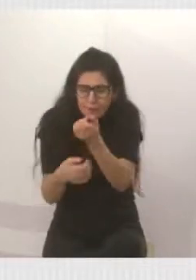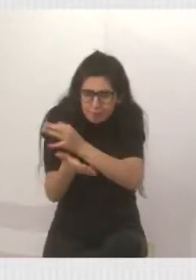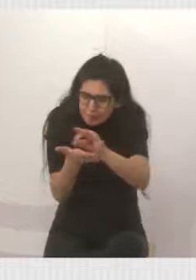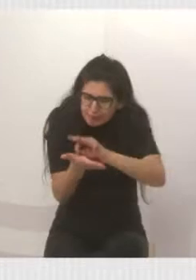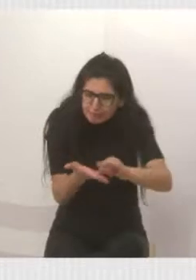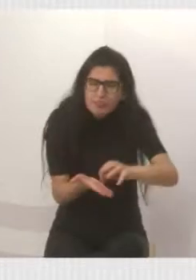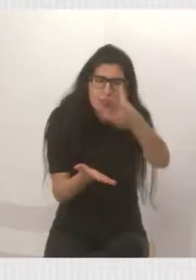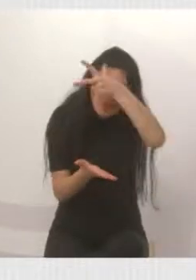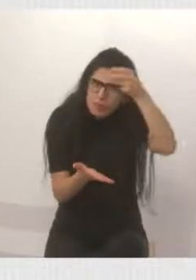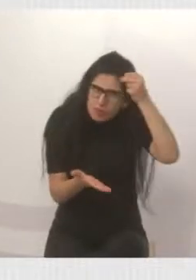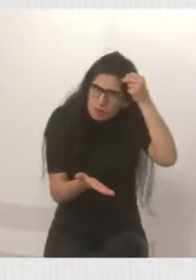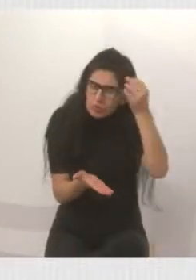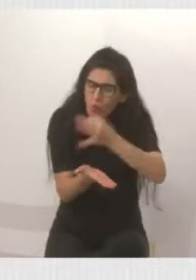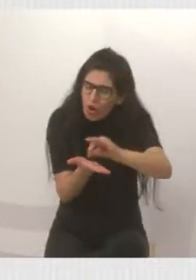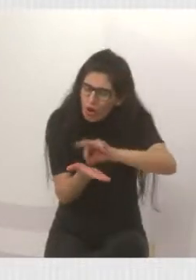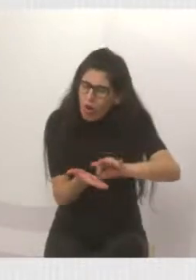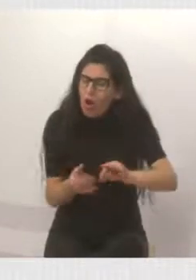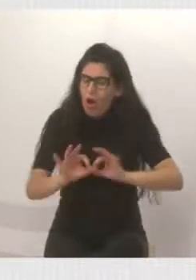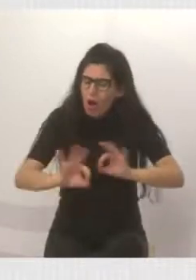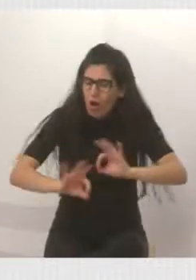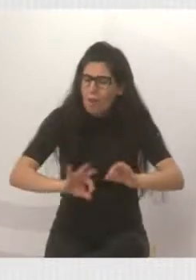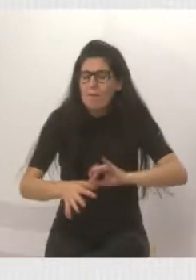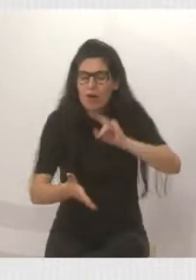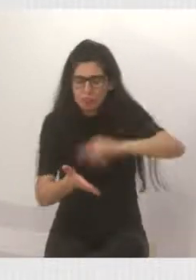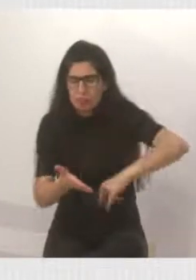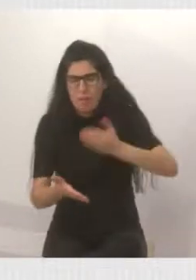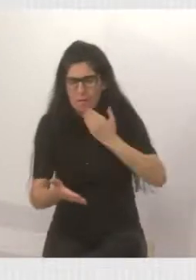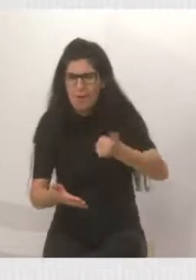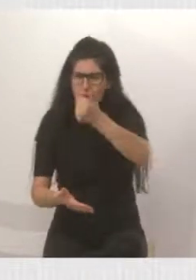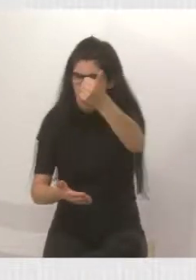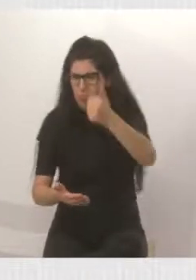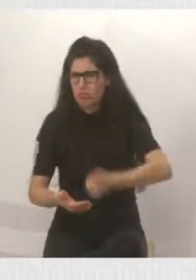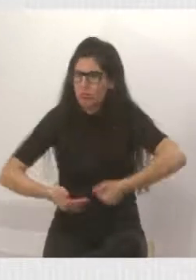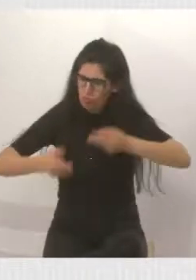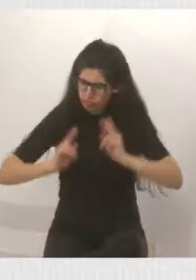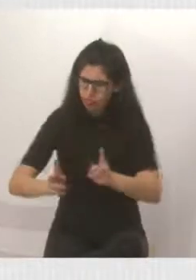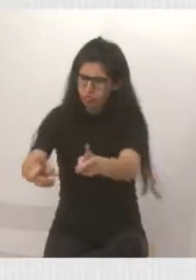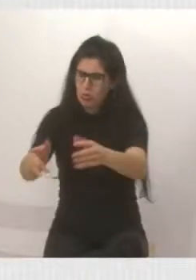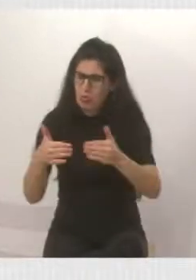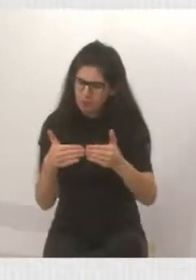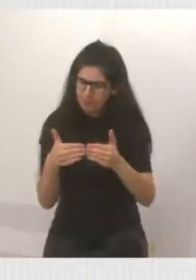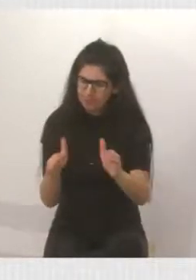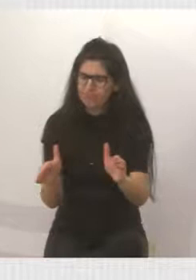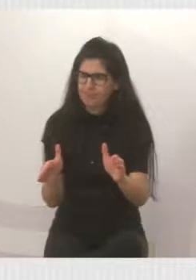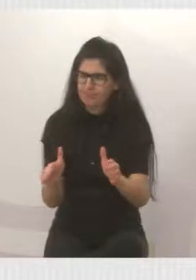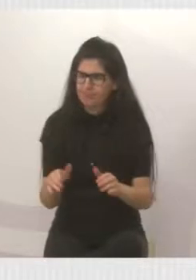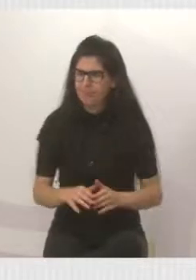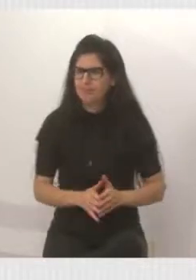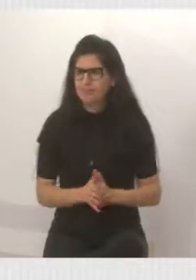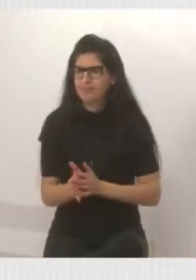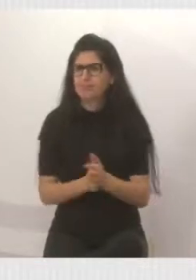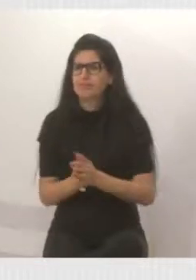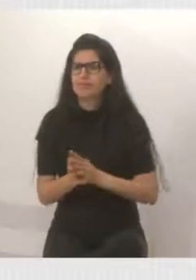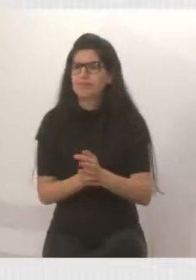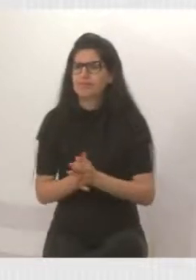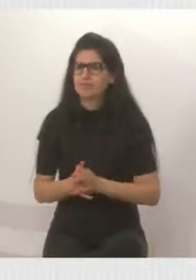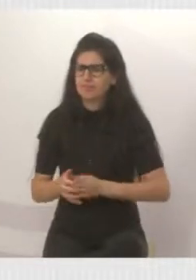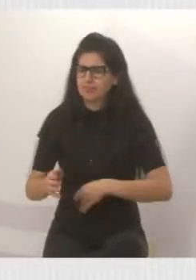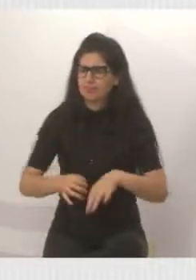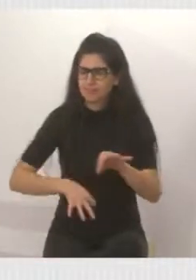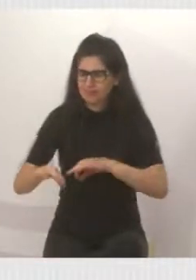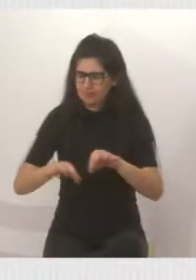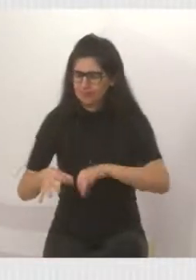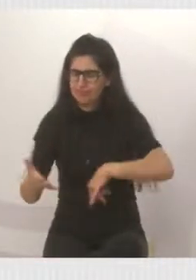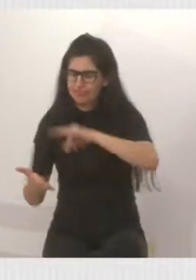tranquilos aqui no Jardim Veranejal. É um bairro carente e precisamos desses documentos para fazer a regularização dessas